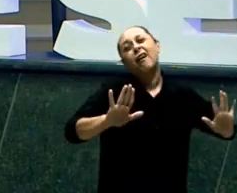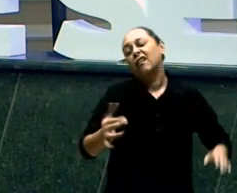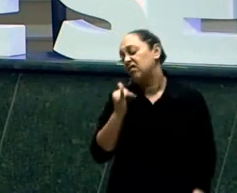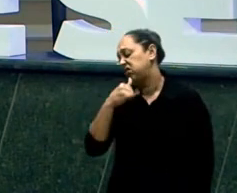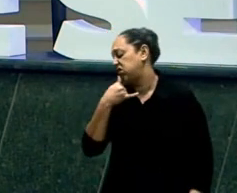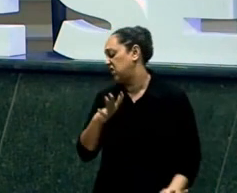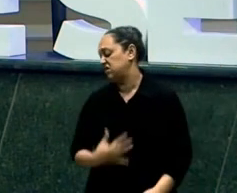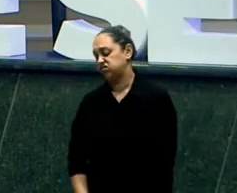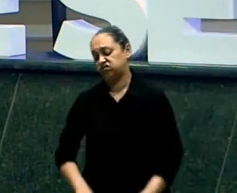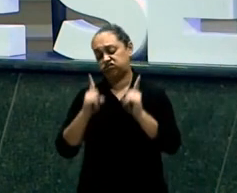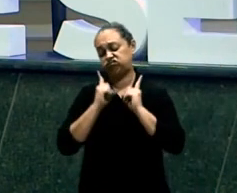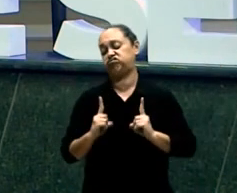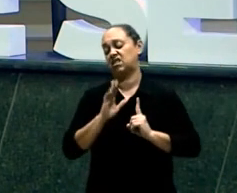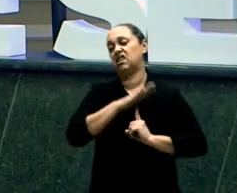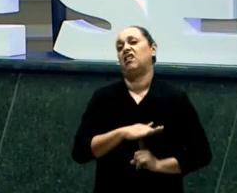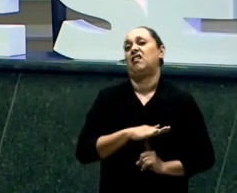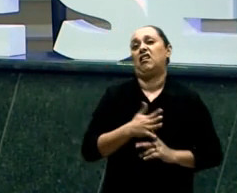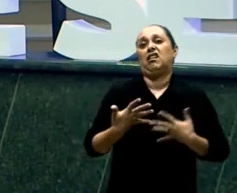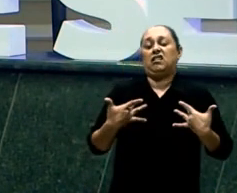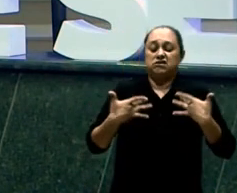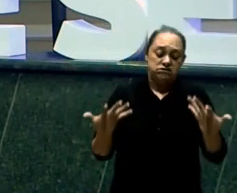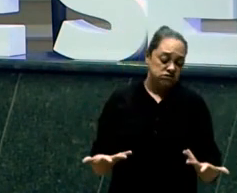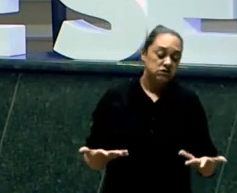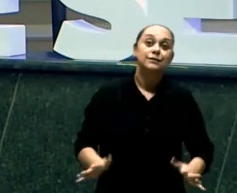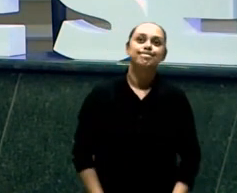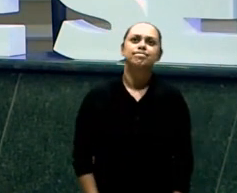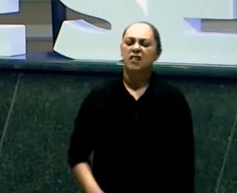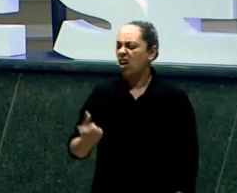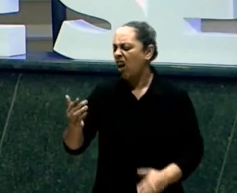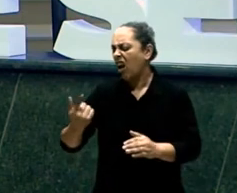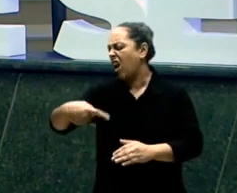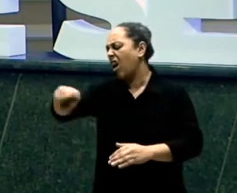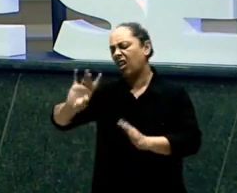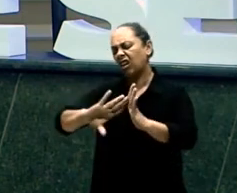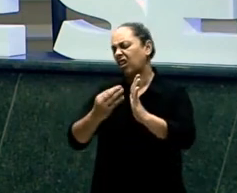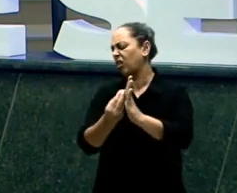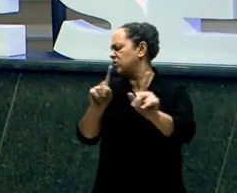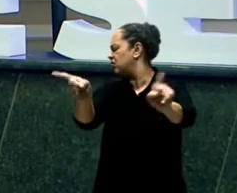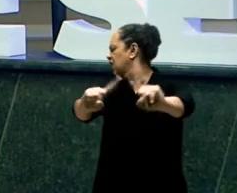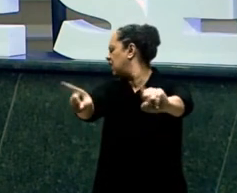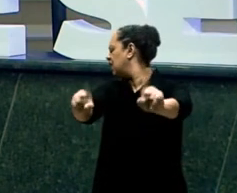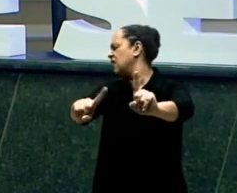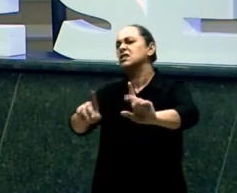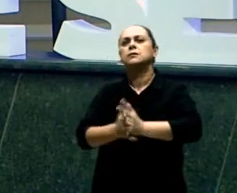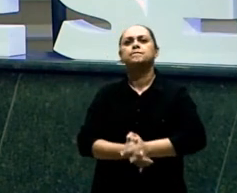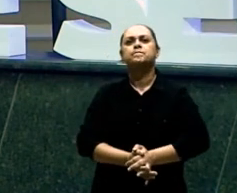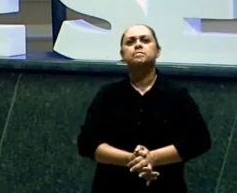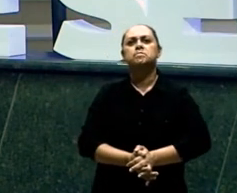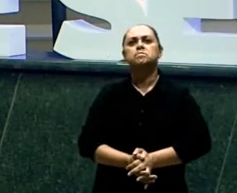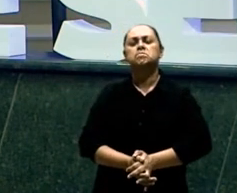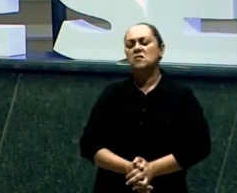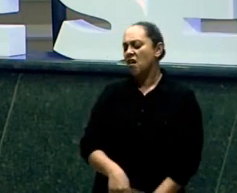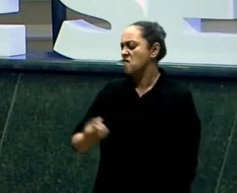E Olha o tamanho Disso aqui Ah Hoje eu não saio de casa Aí chega na mãe Diz Mãe Olha isso aqui Aí